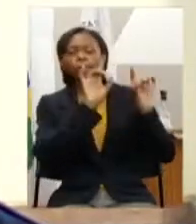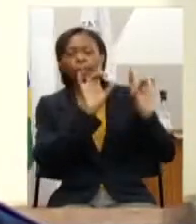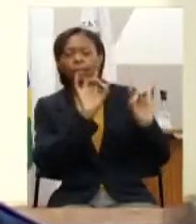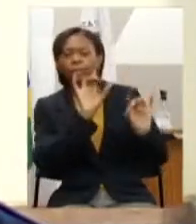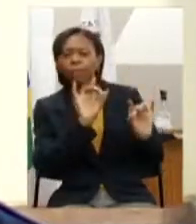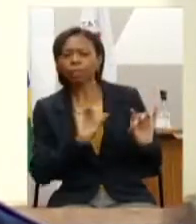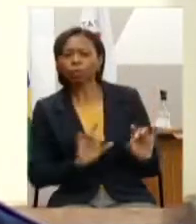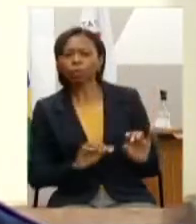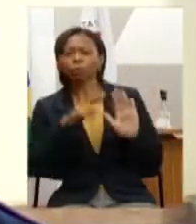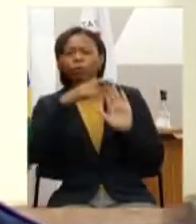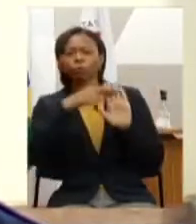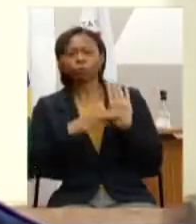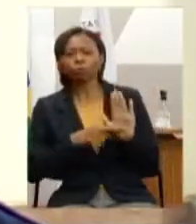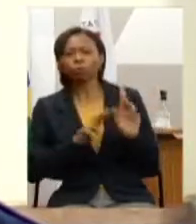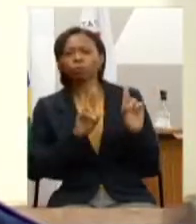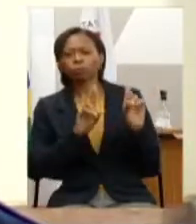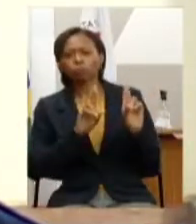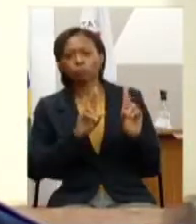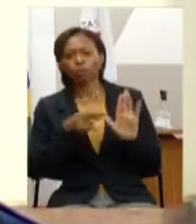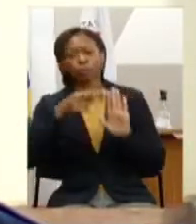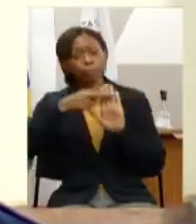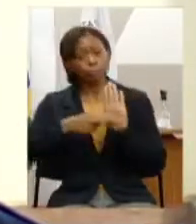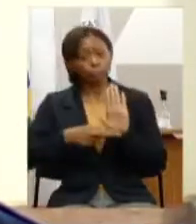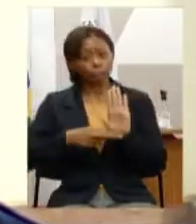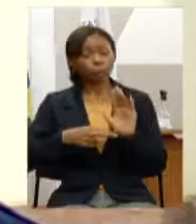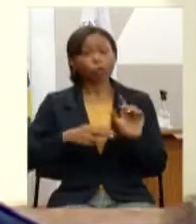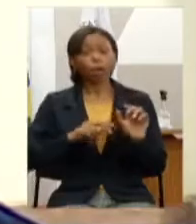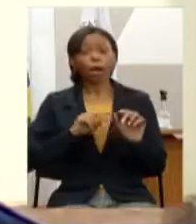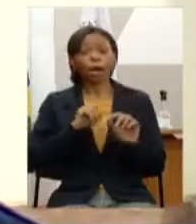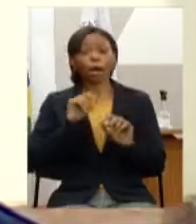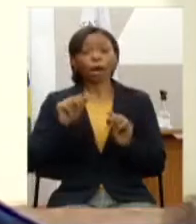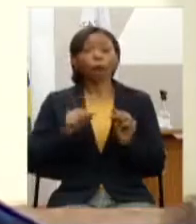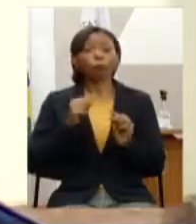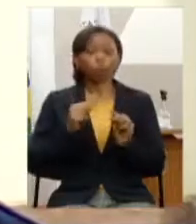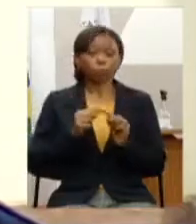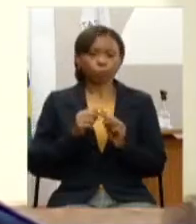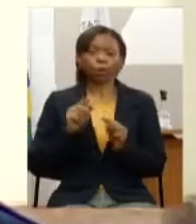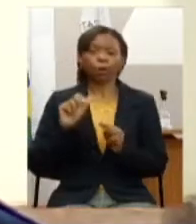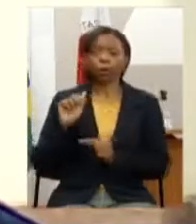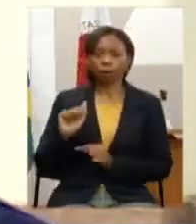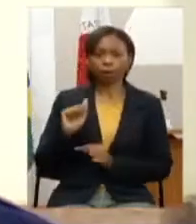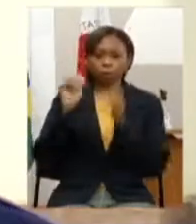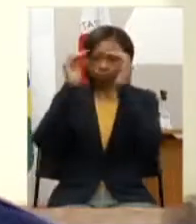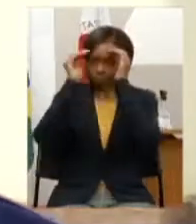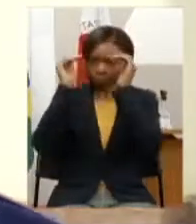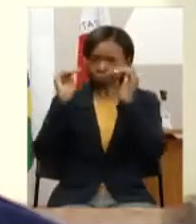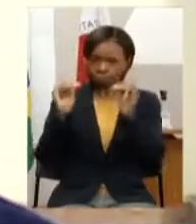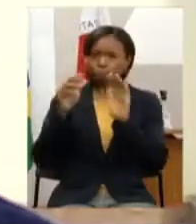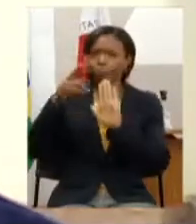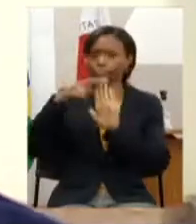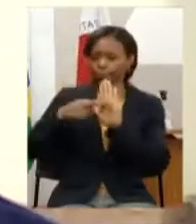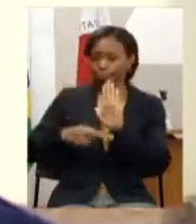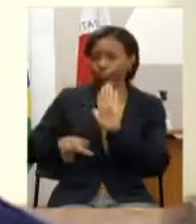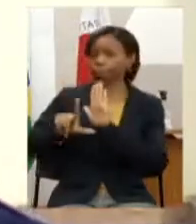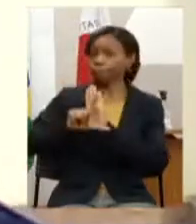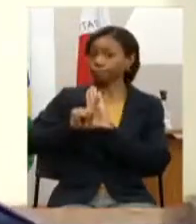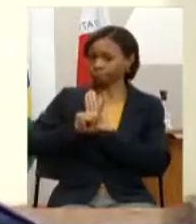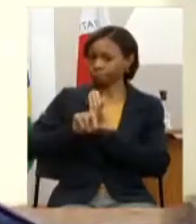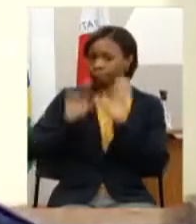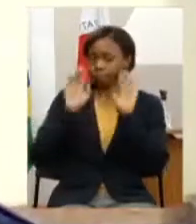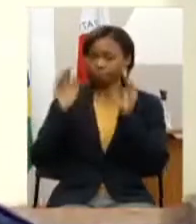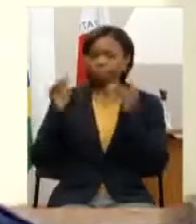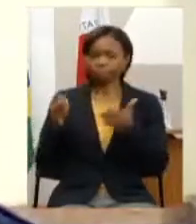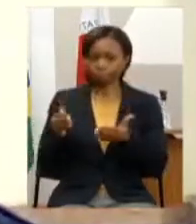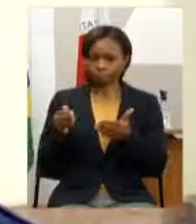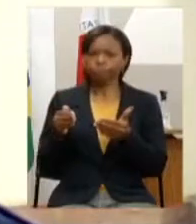desenvolvidas ações relativas a aí nós vamos dizer aqui cumprimento rigoroso da legislação específica sobre o uso devido e